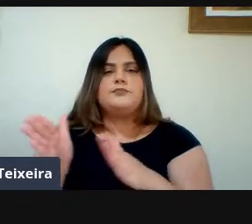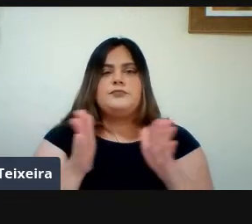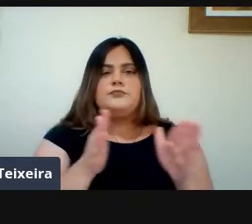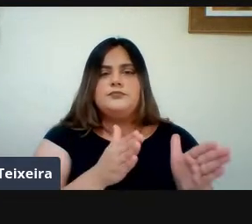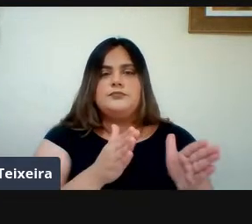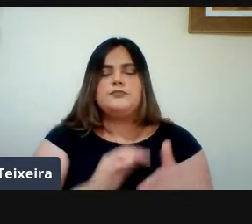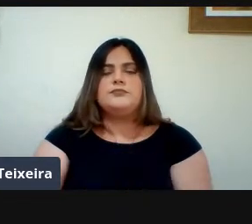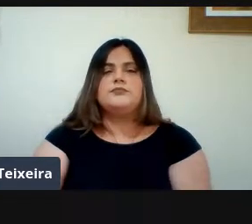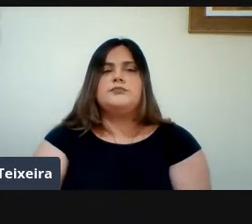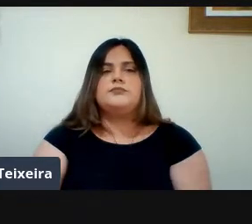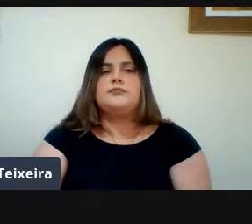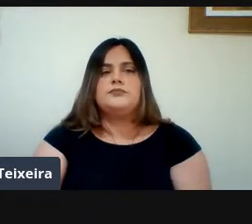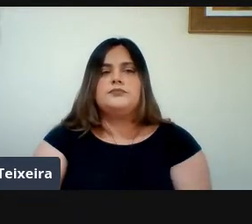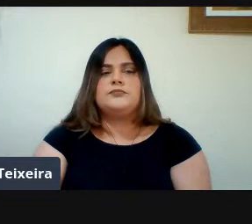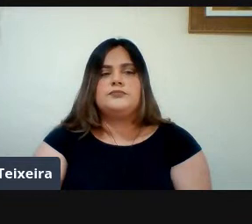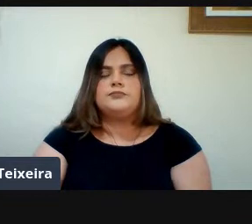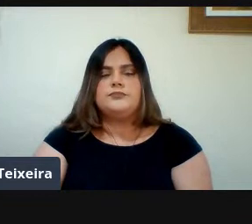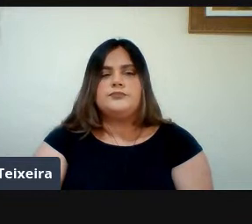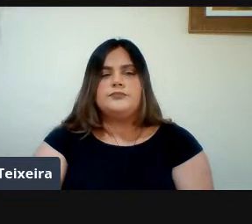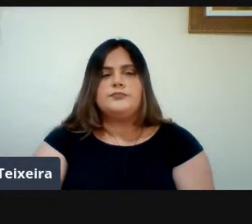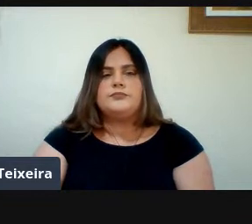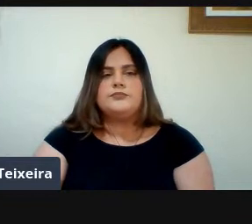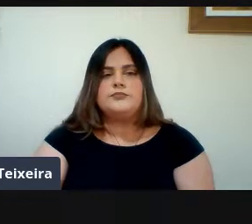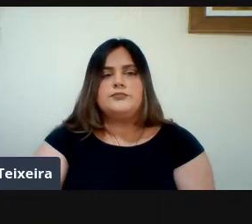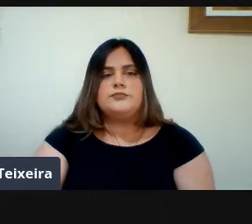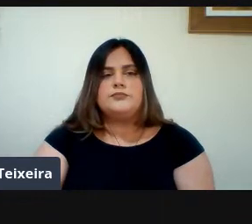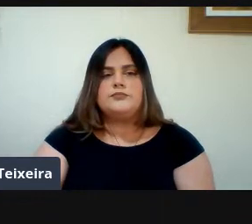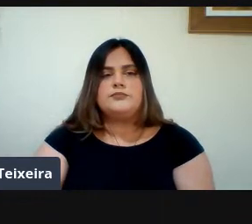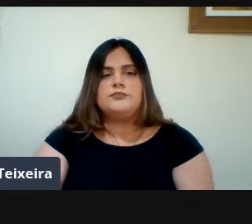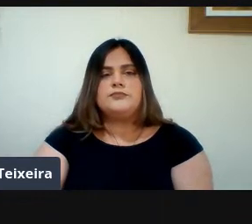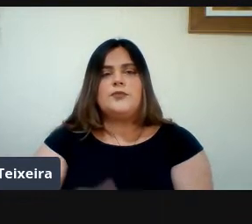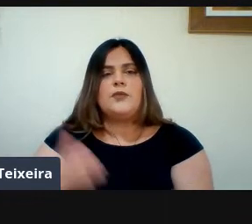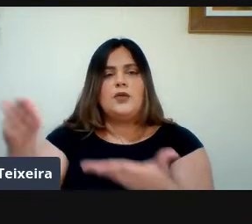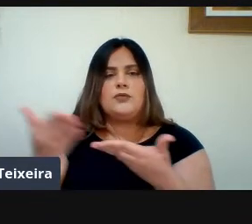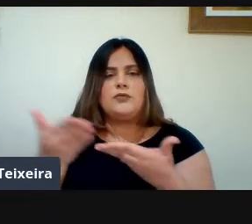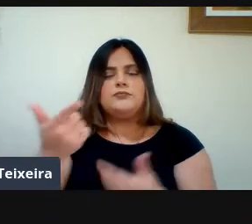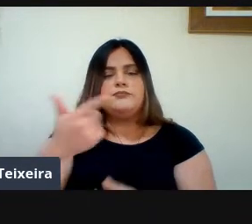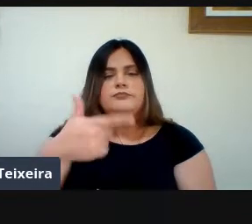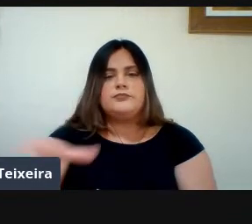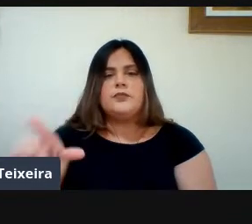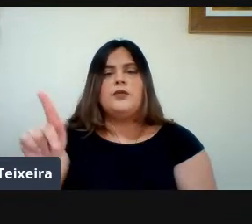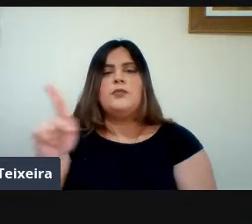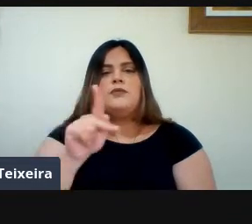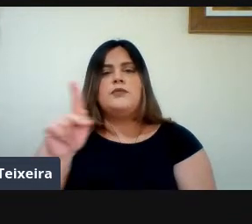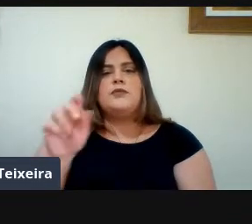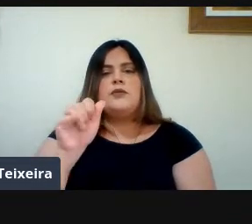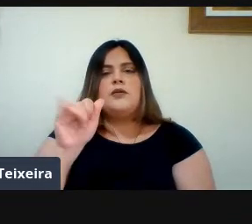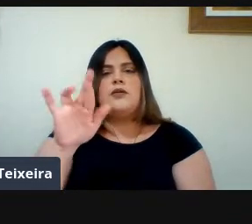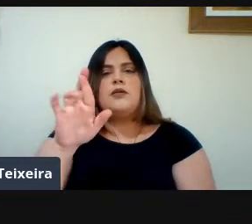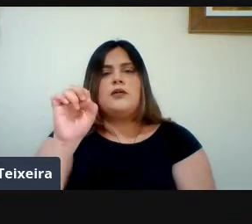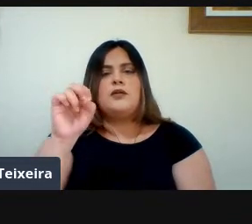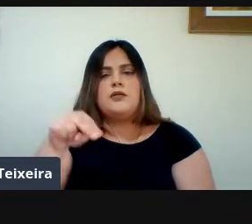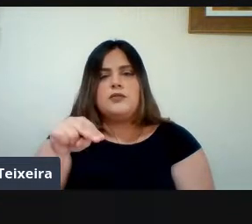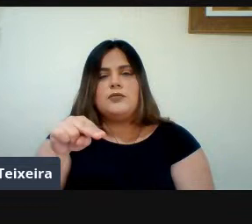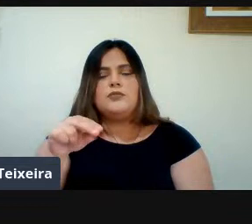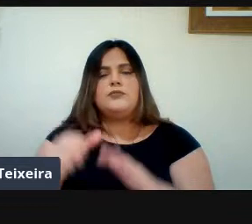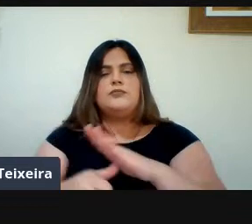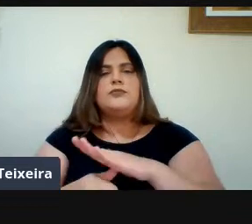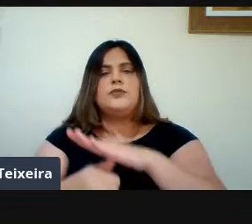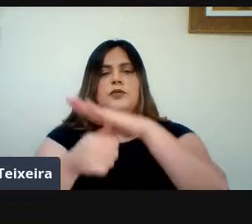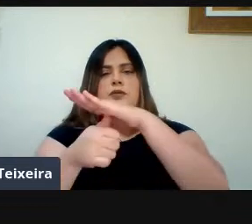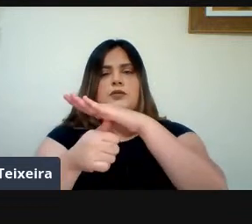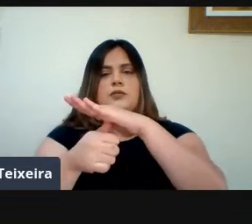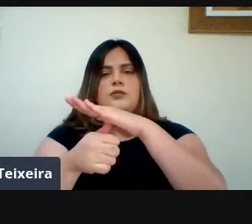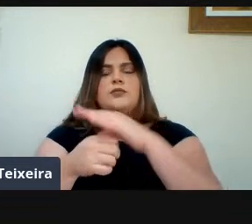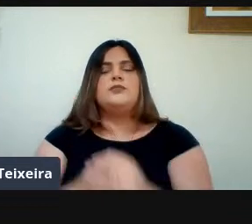Solenidade Eu Convido Mais Uma Vez O Professor Airon Aparecido Silva De Melo O Reitor Da UFAP Para